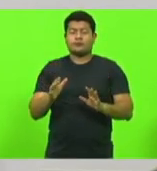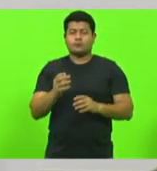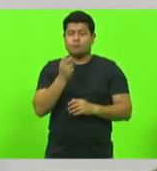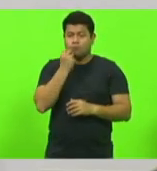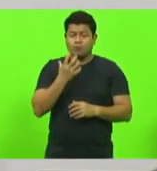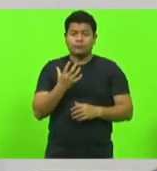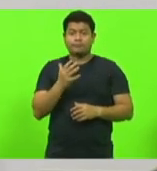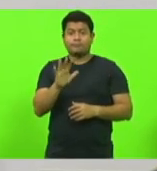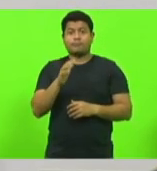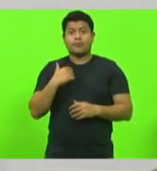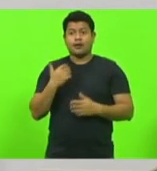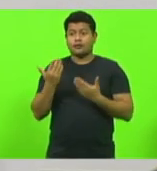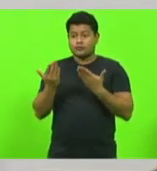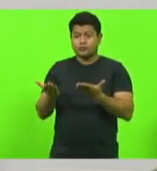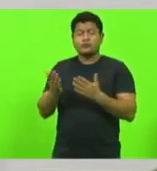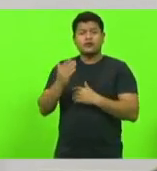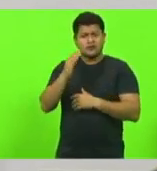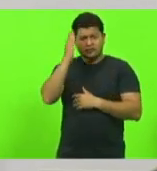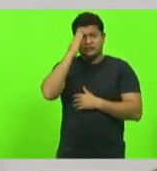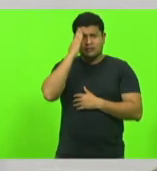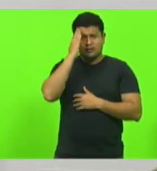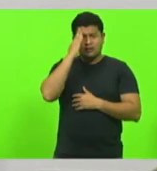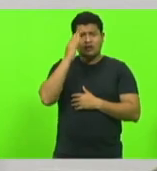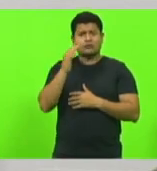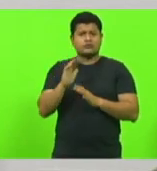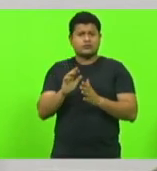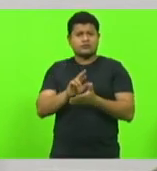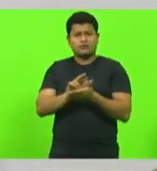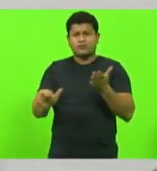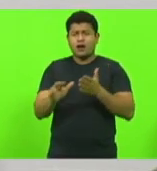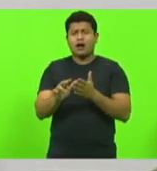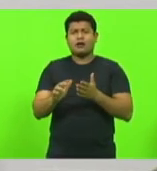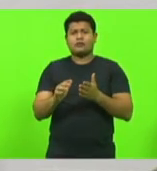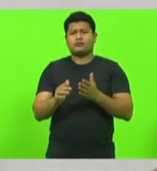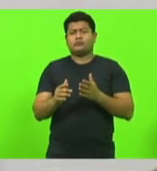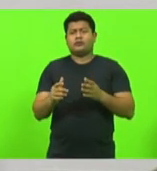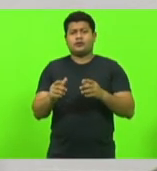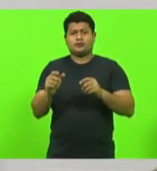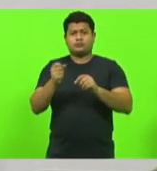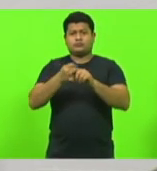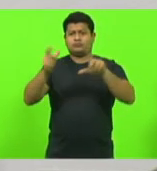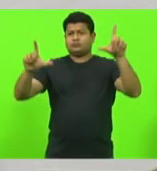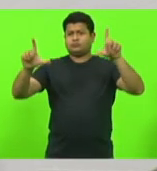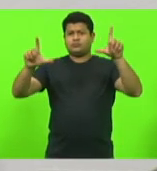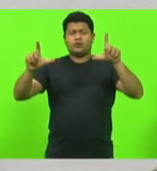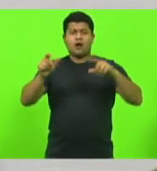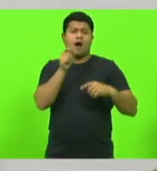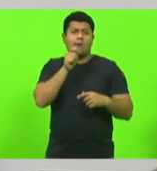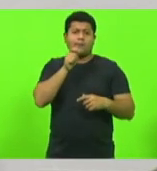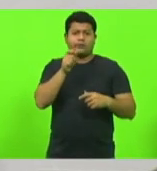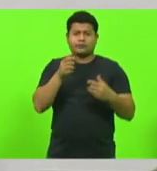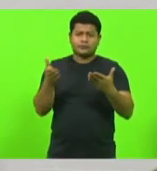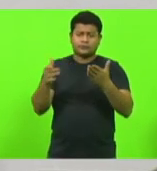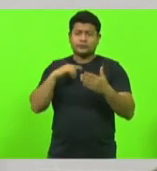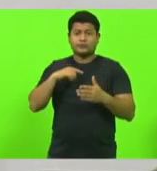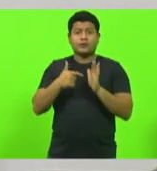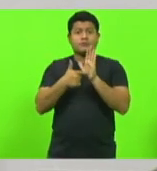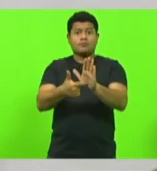uma situação dessas, mas acompanhei inúmeros documentários que expõem a violência mais